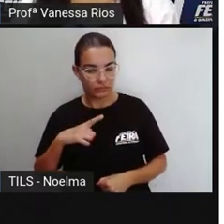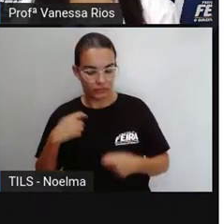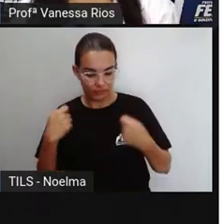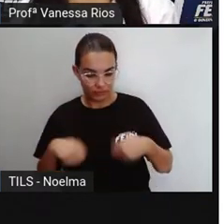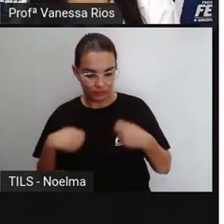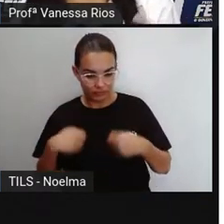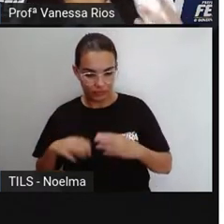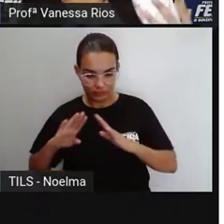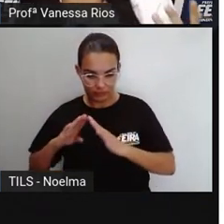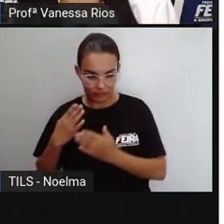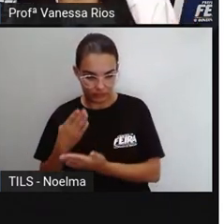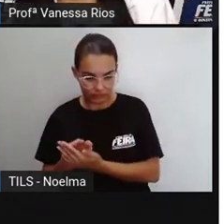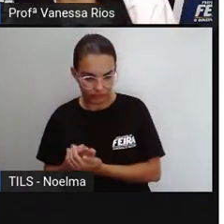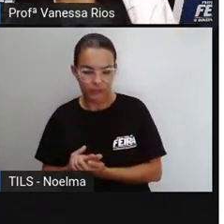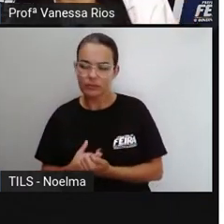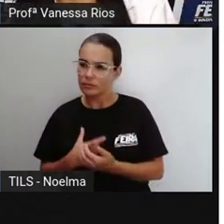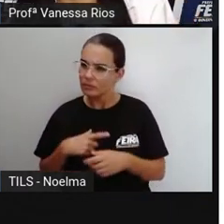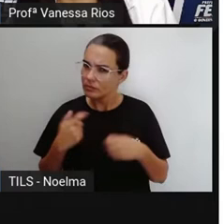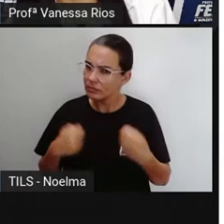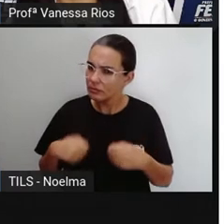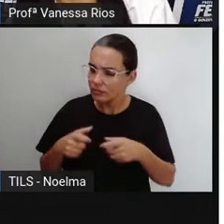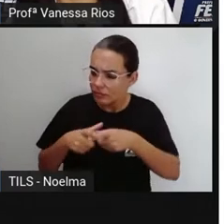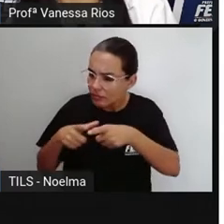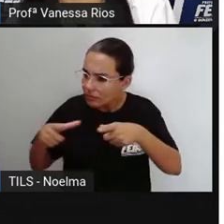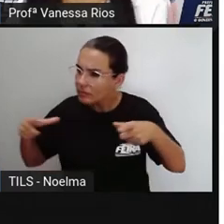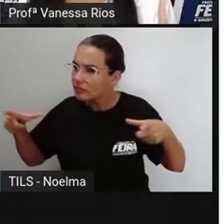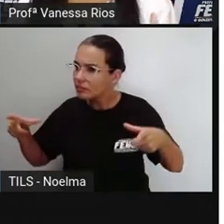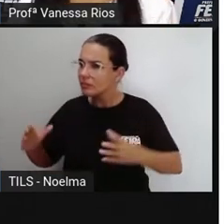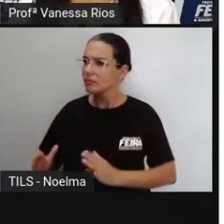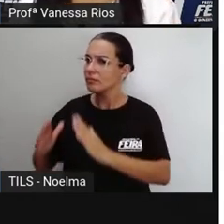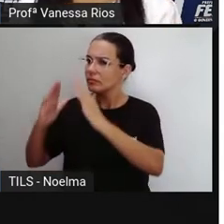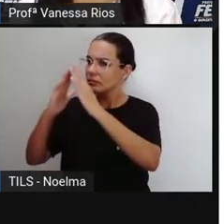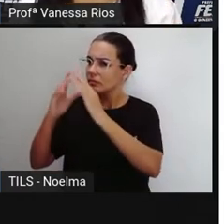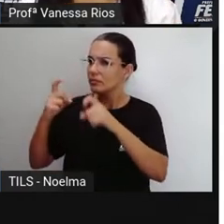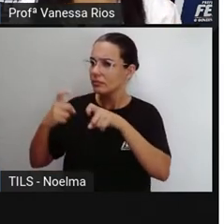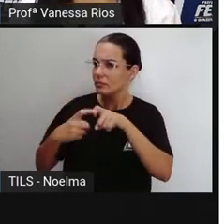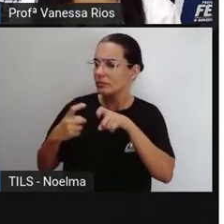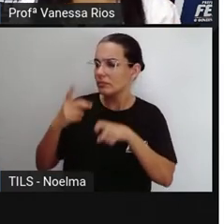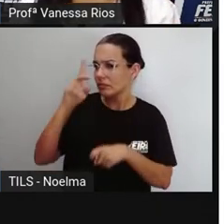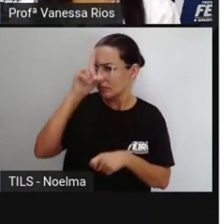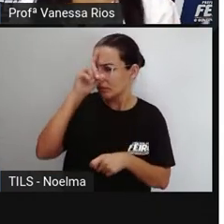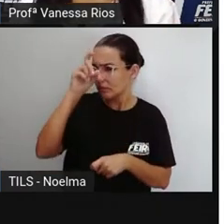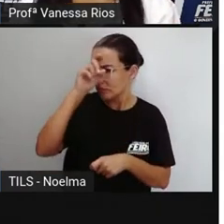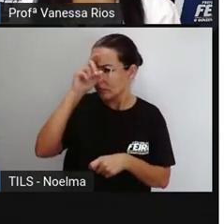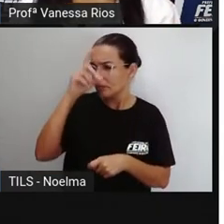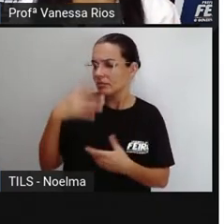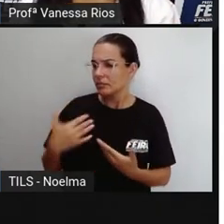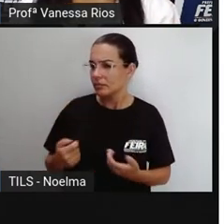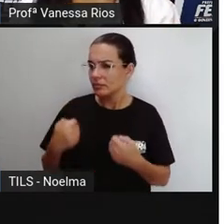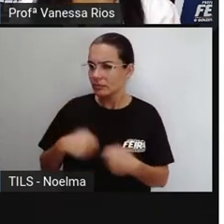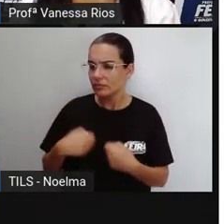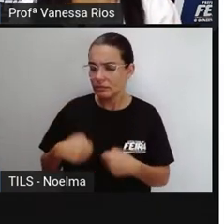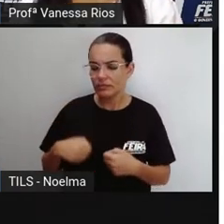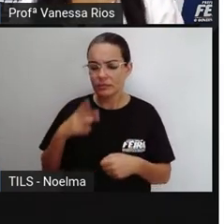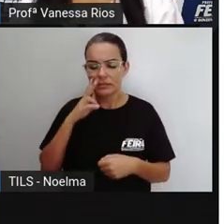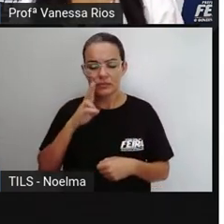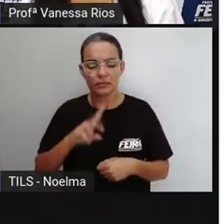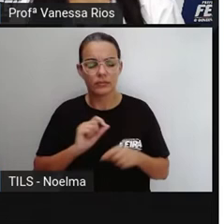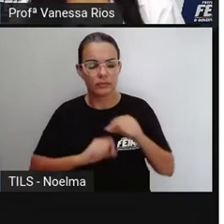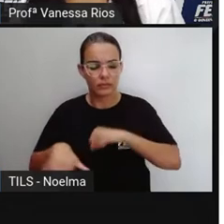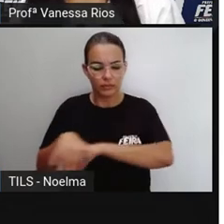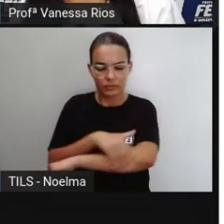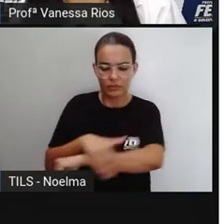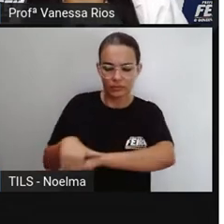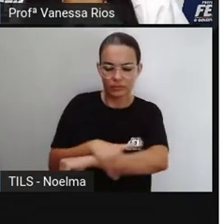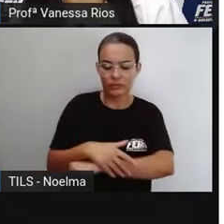escola, olha que precisa ampliar o posto de saúde, olha a rua tal está sem calçamento, precisa de pavimento, alimentação, lá